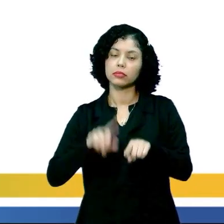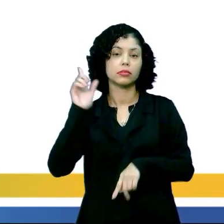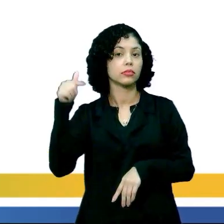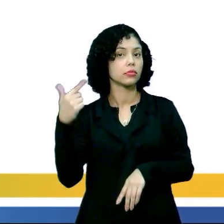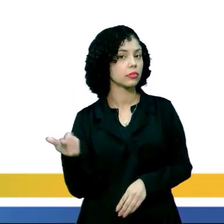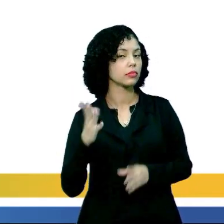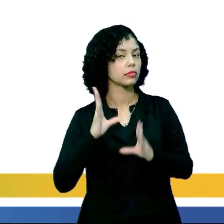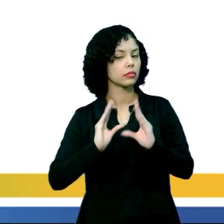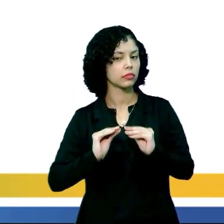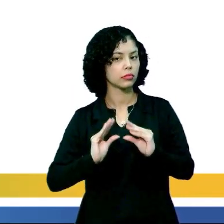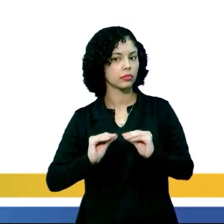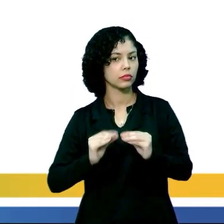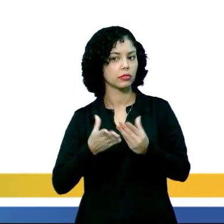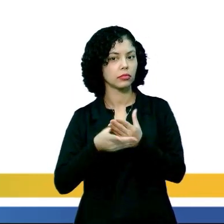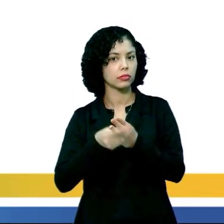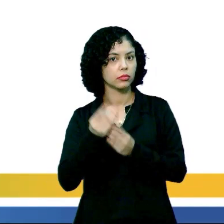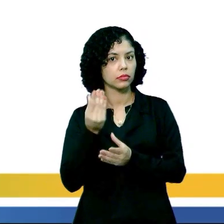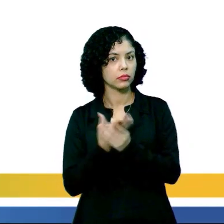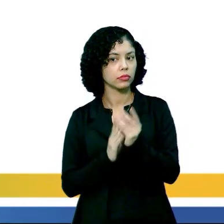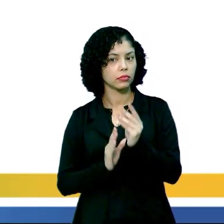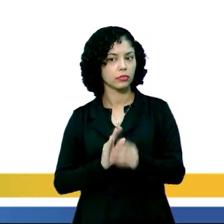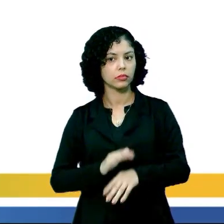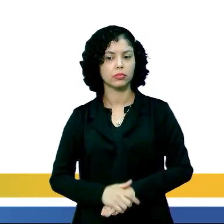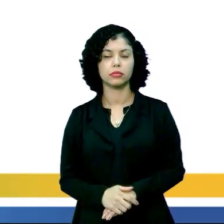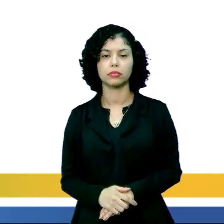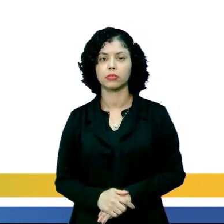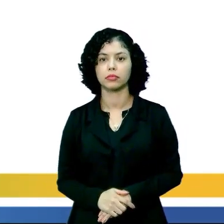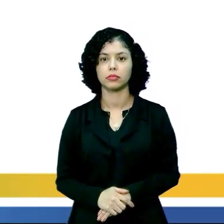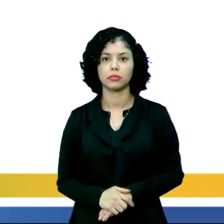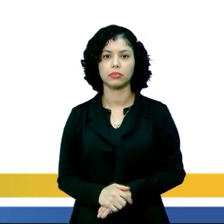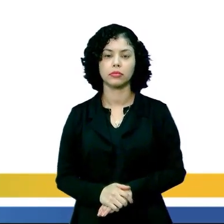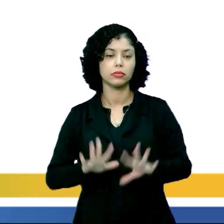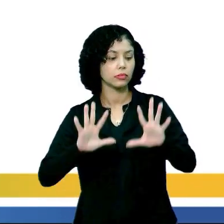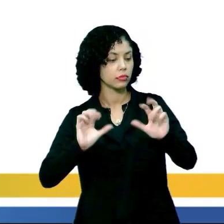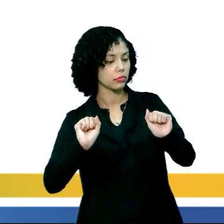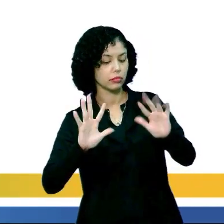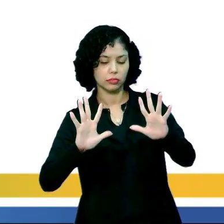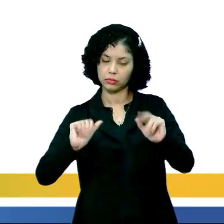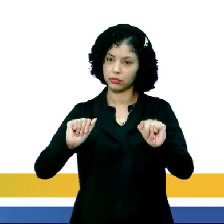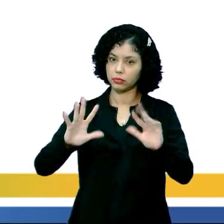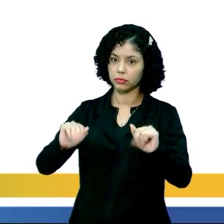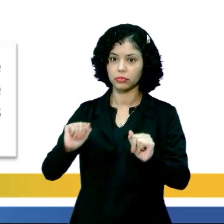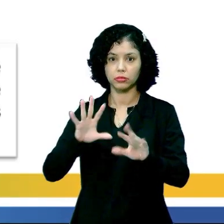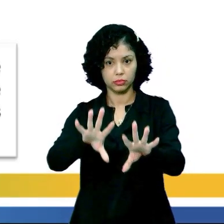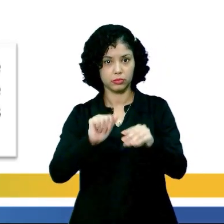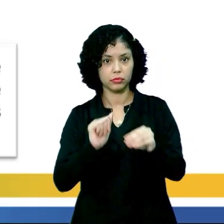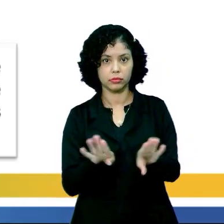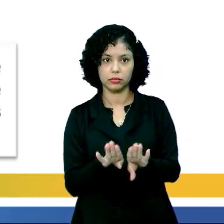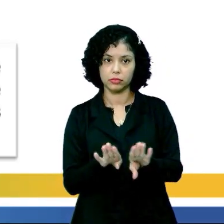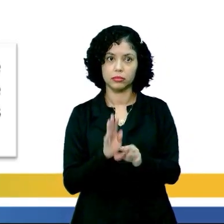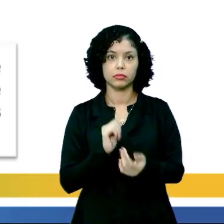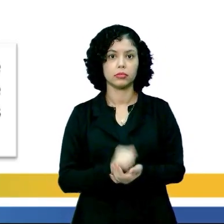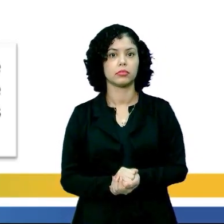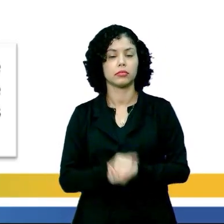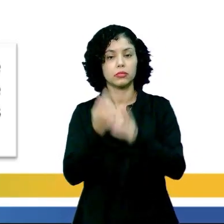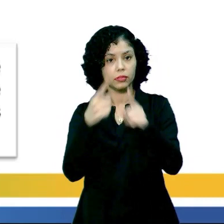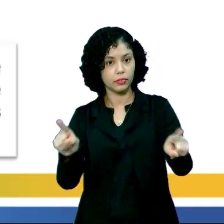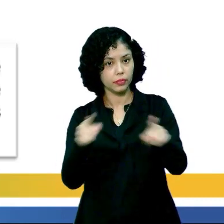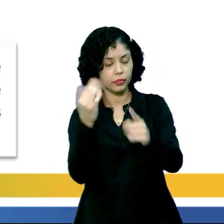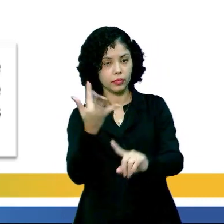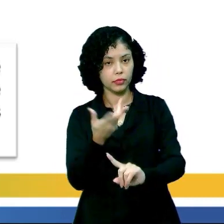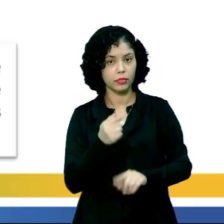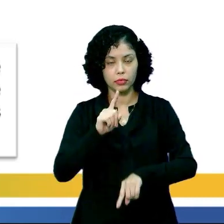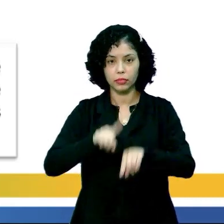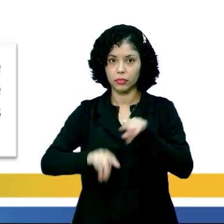é aquilo que é palpável, certo? As imagens, os vídeos e a música vão fazer parte do patrimônio